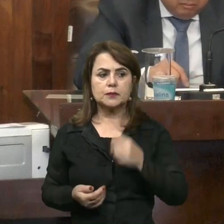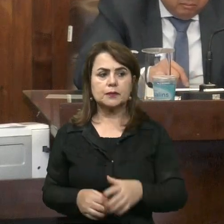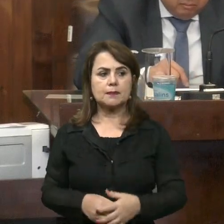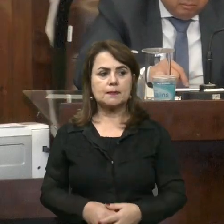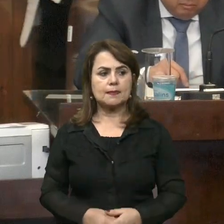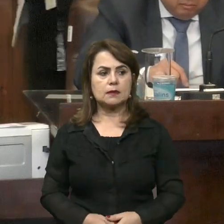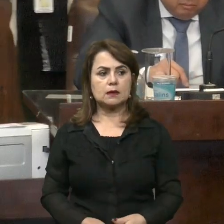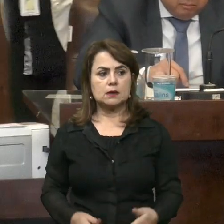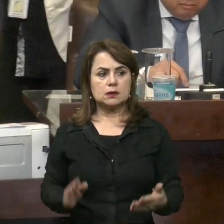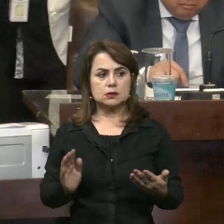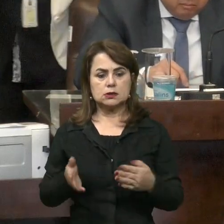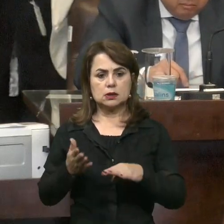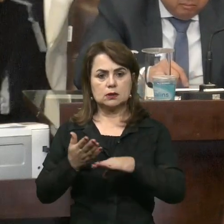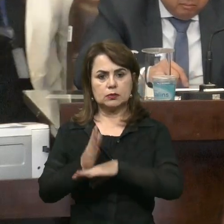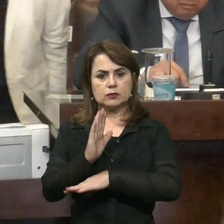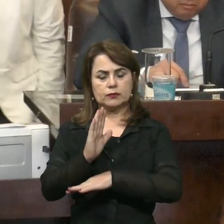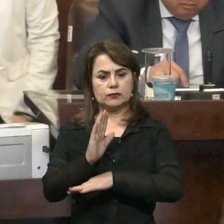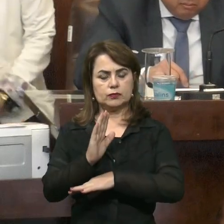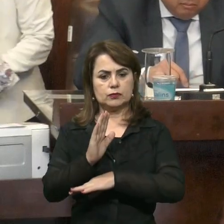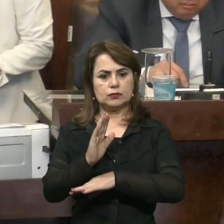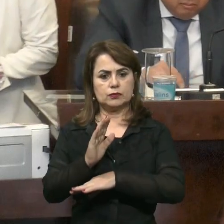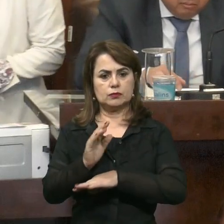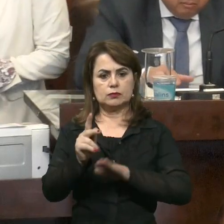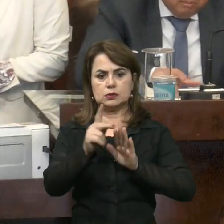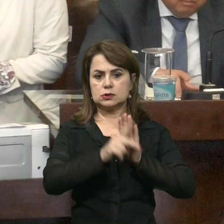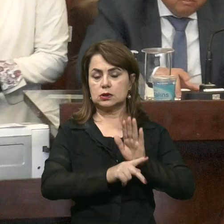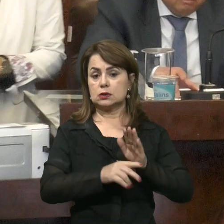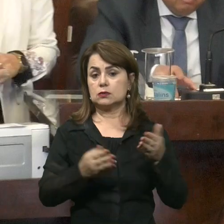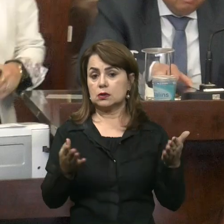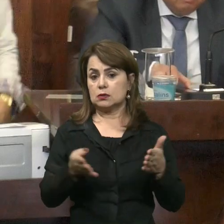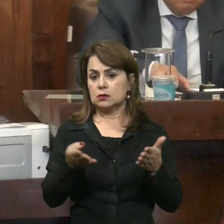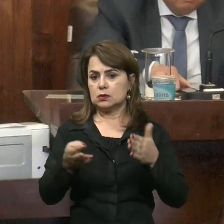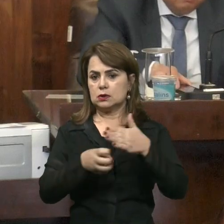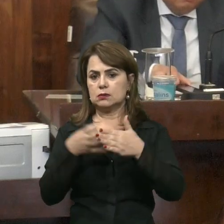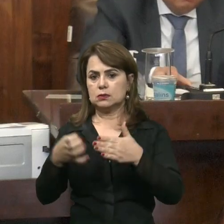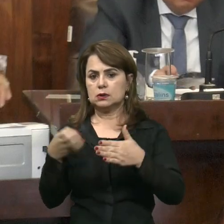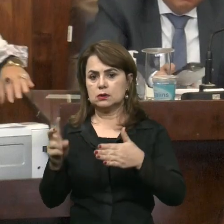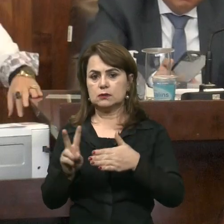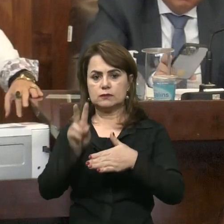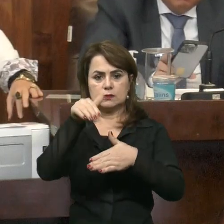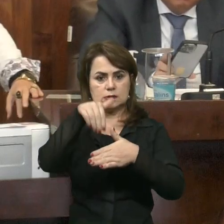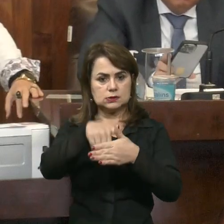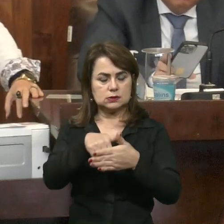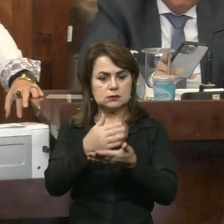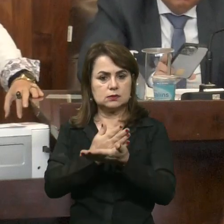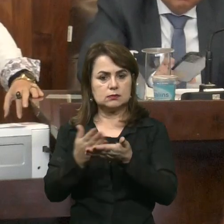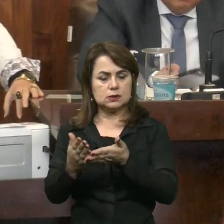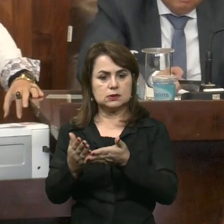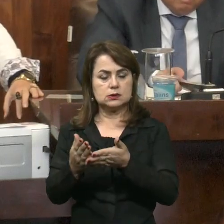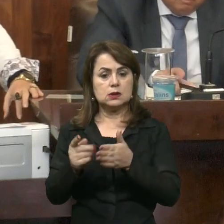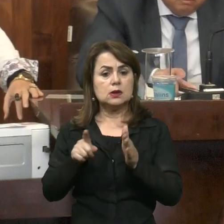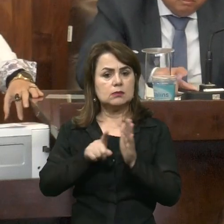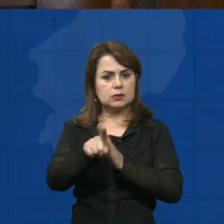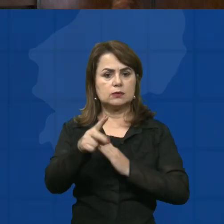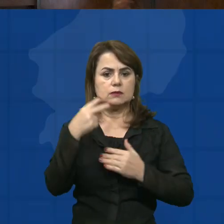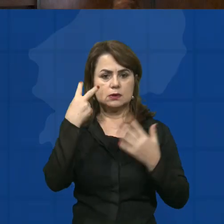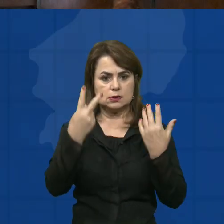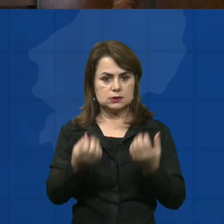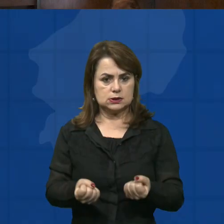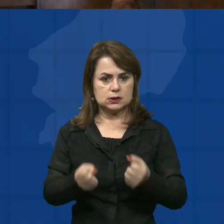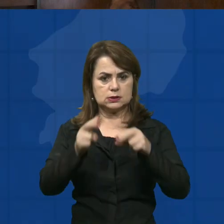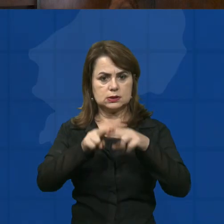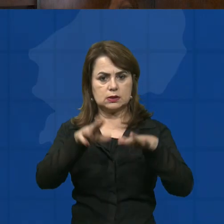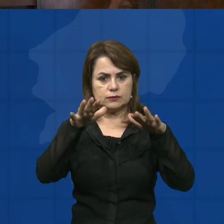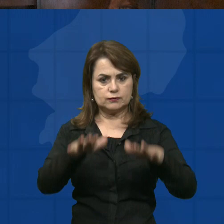Então Aprovado O Projeto Está Em votação Emenda Número 1 De Autoria Do Prefeito Municipal Os vereadores Que forem Favoráveis A Emenda Permaneça Como Se Encontro